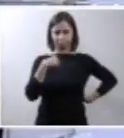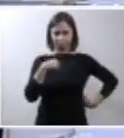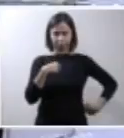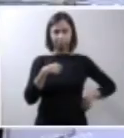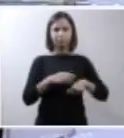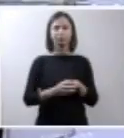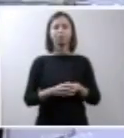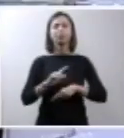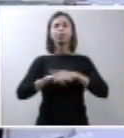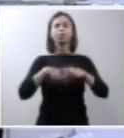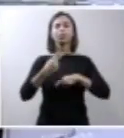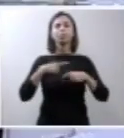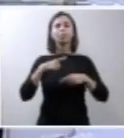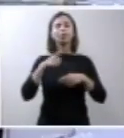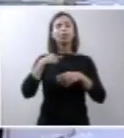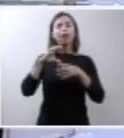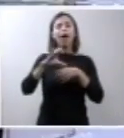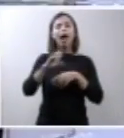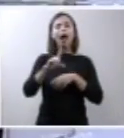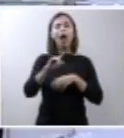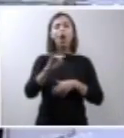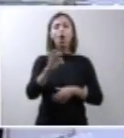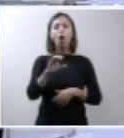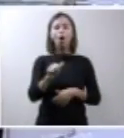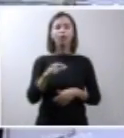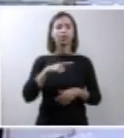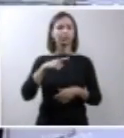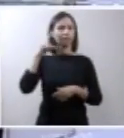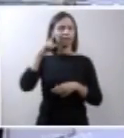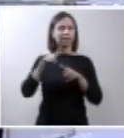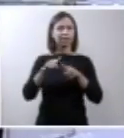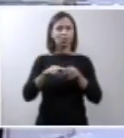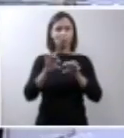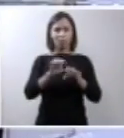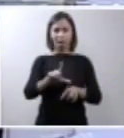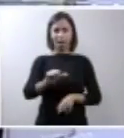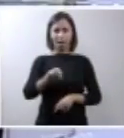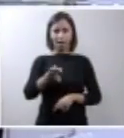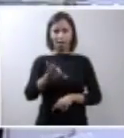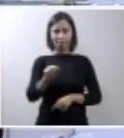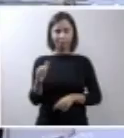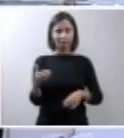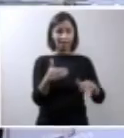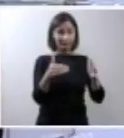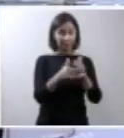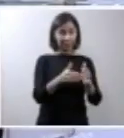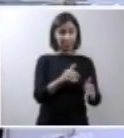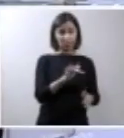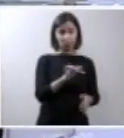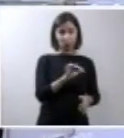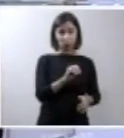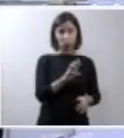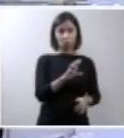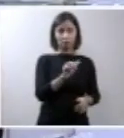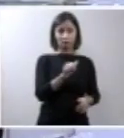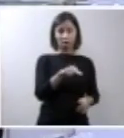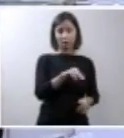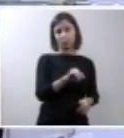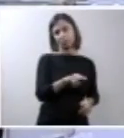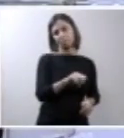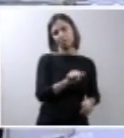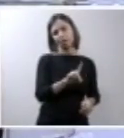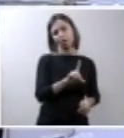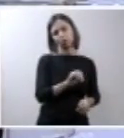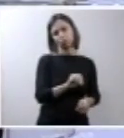craniana alcança desde a lâmina terminalis até o forame magno, nós temos então uma